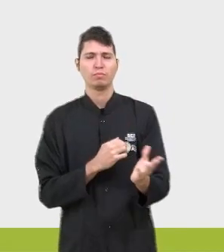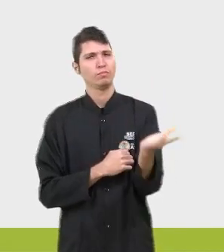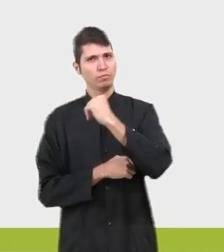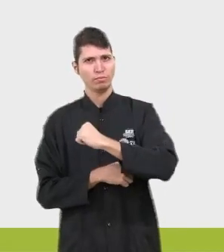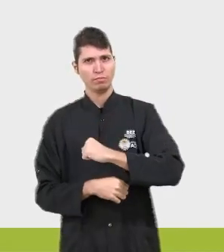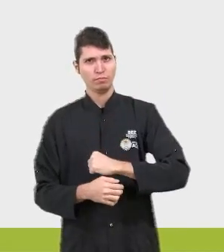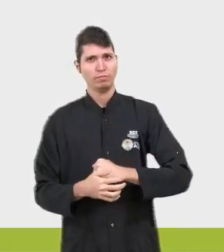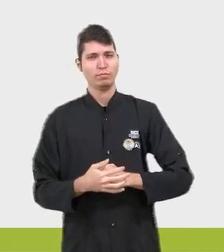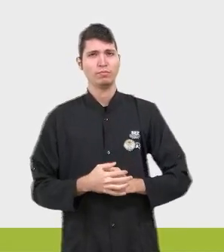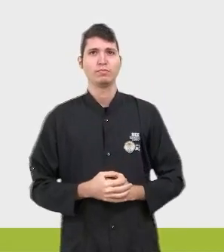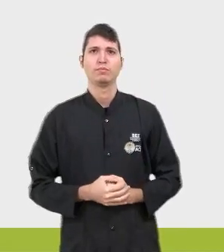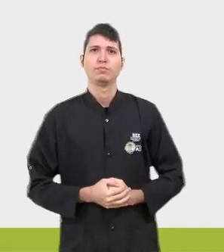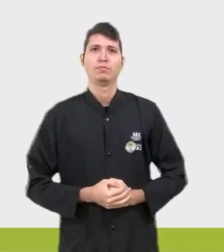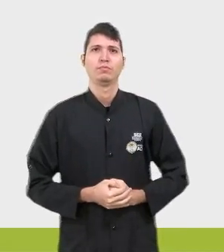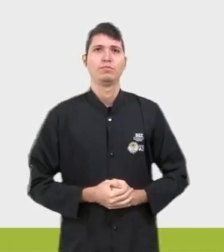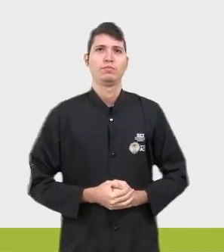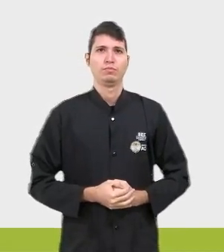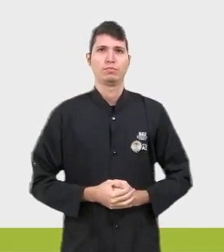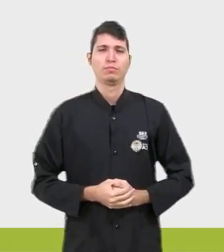O mais?